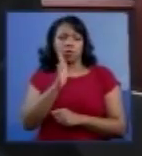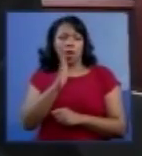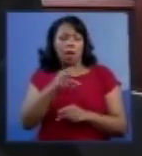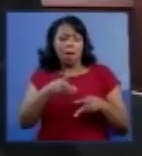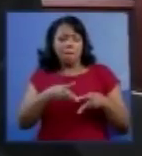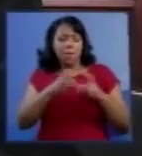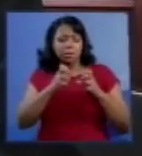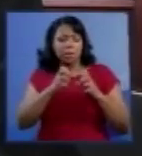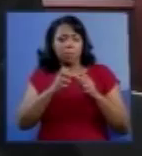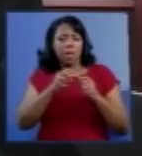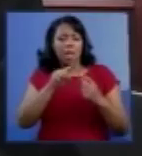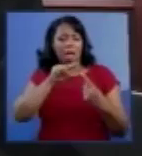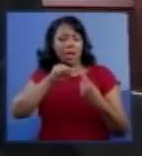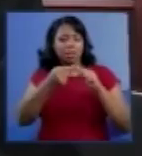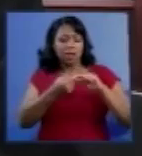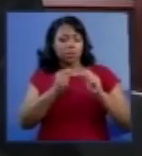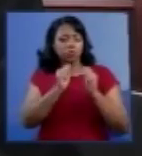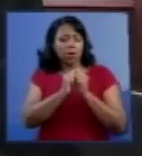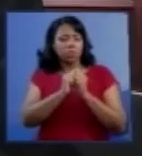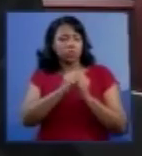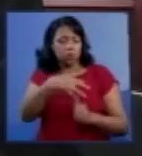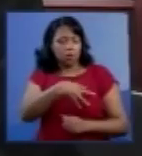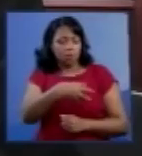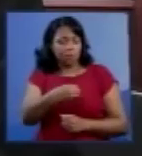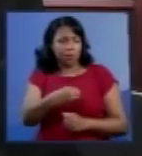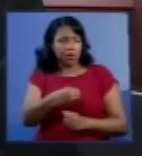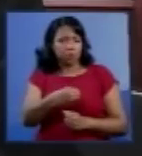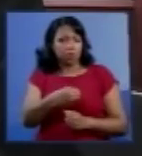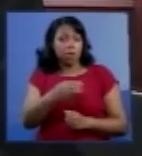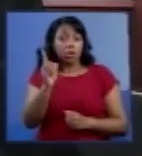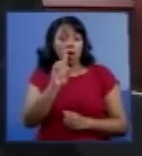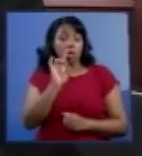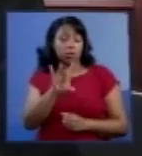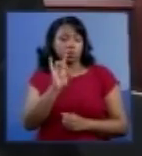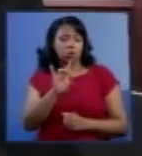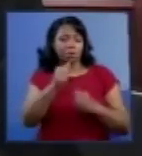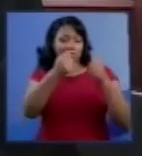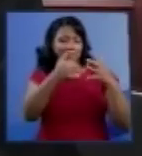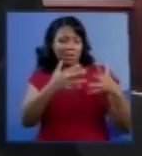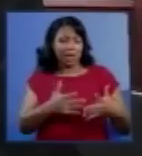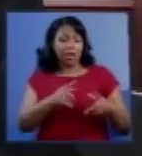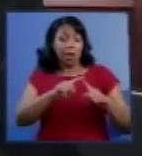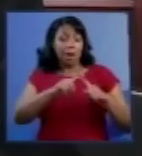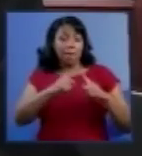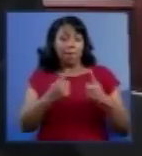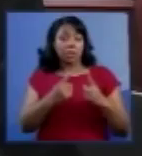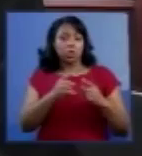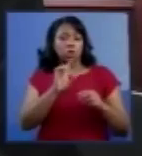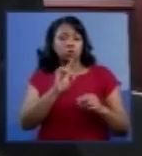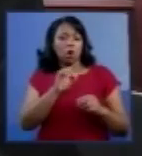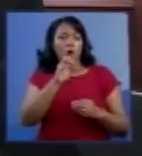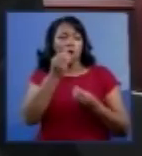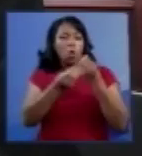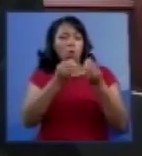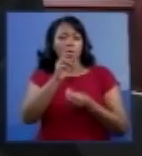percebem uma interação com essas crianças que não é somente explicada a partir de reflexos.